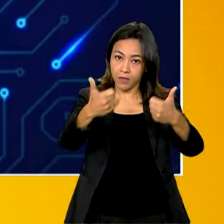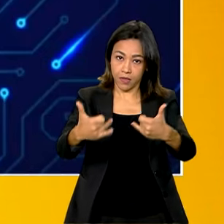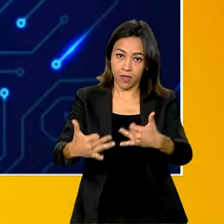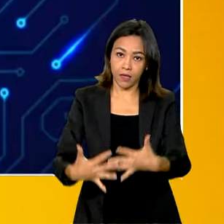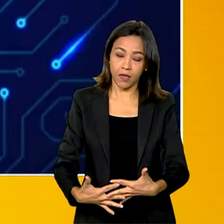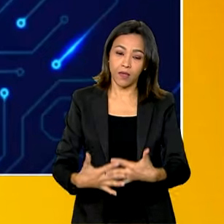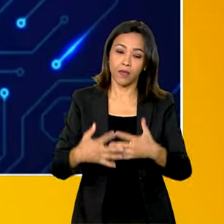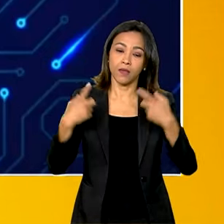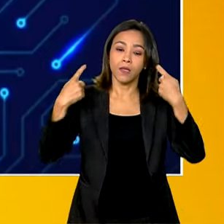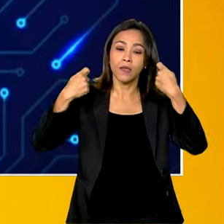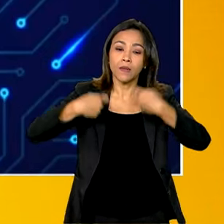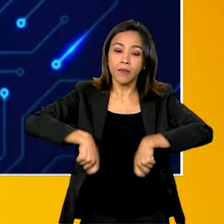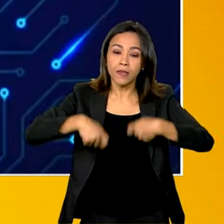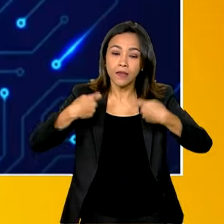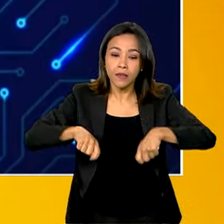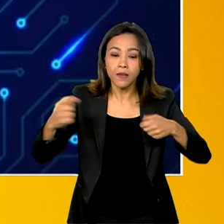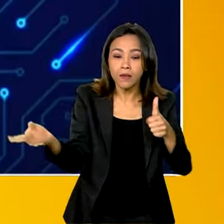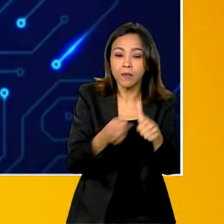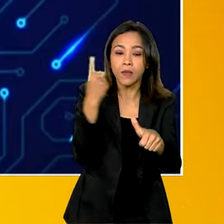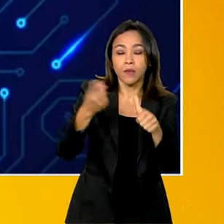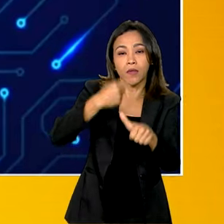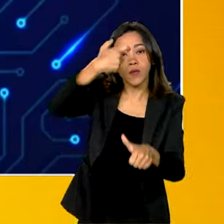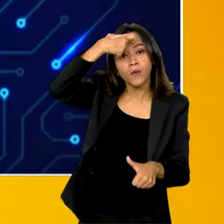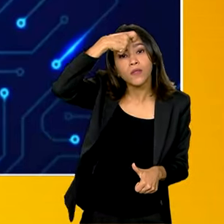de visibilidade e conscientização,